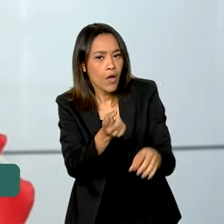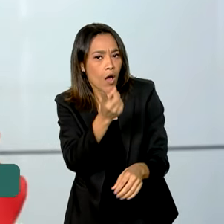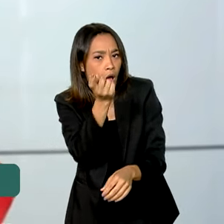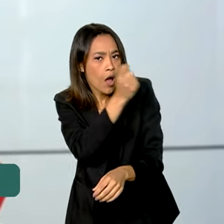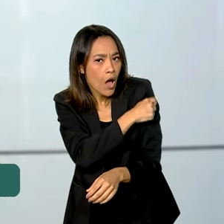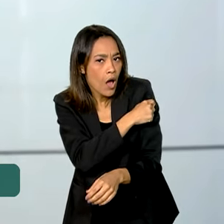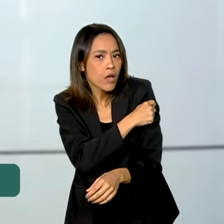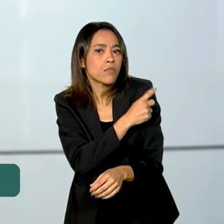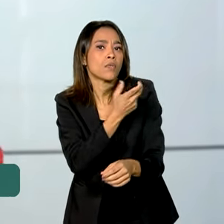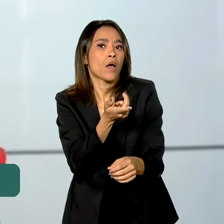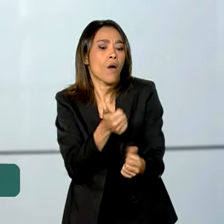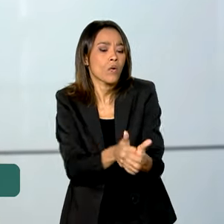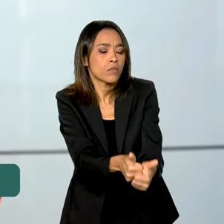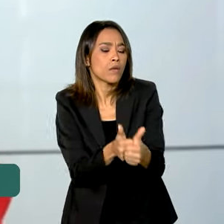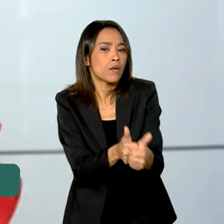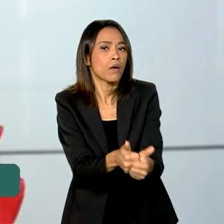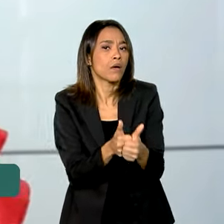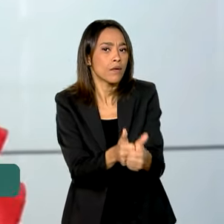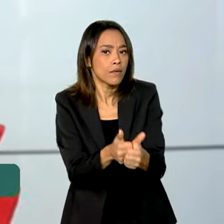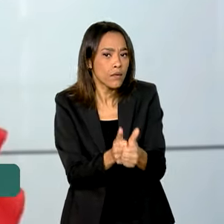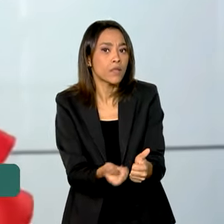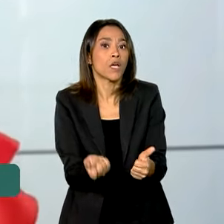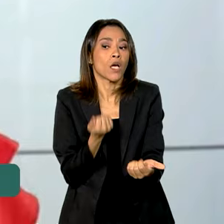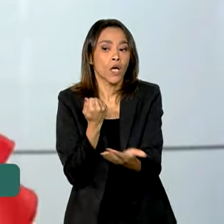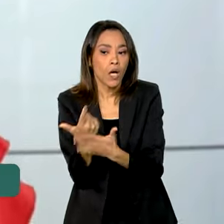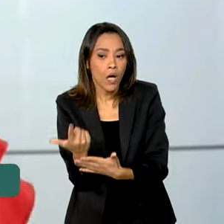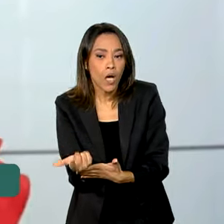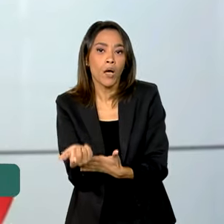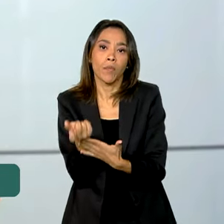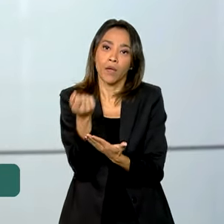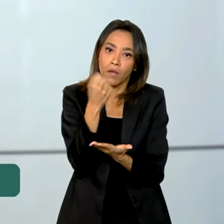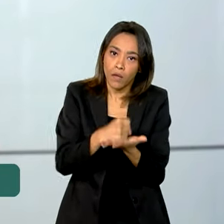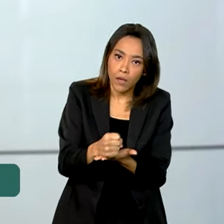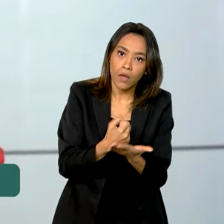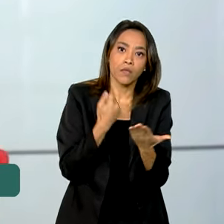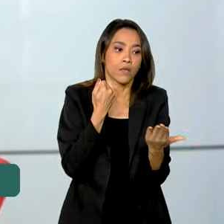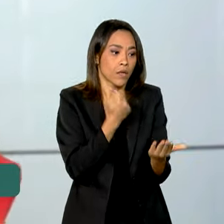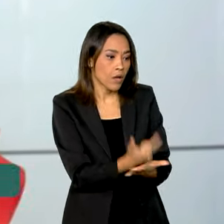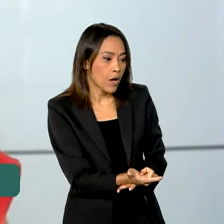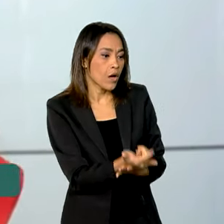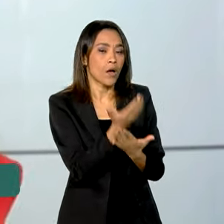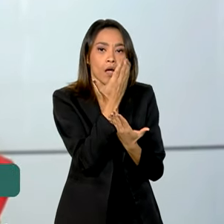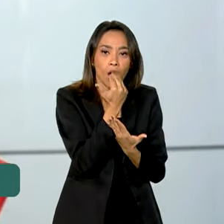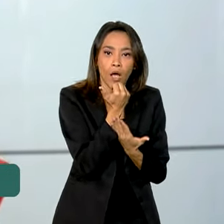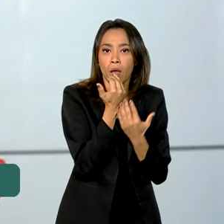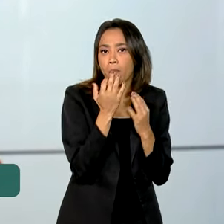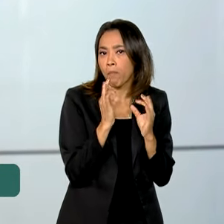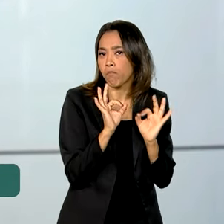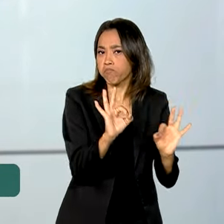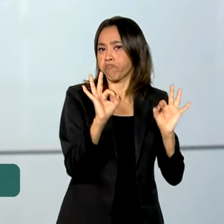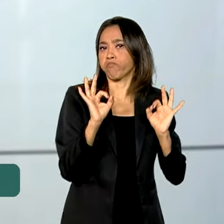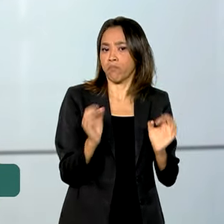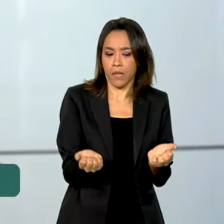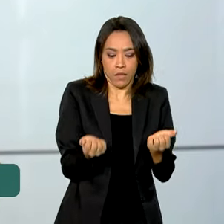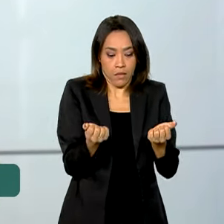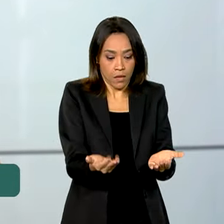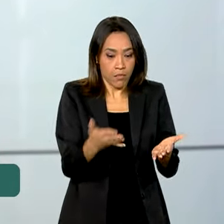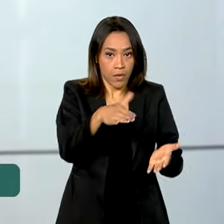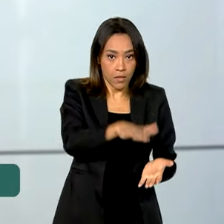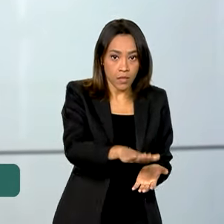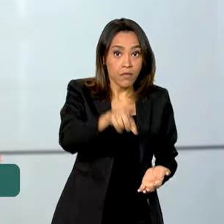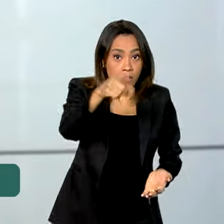acompanhamento dessa criança, compra um remédio, compra uma alimentação melhor. Então, você imagina o que é,